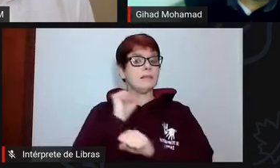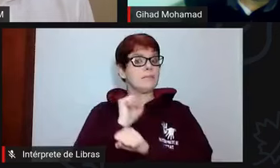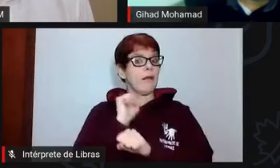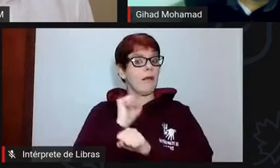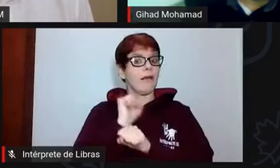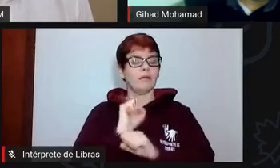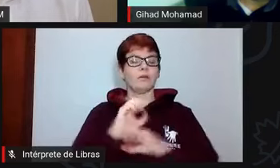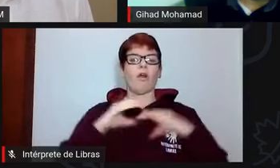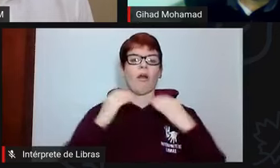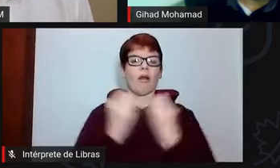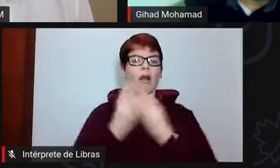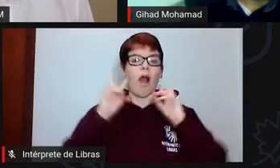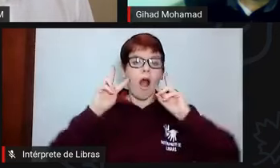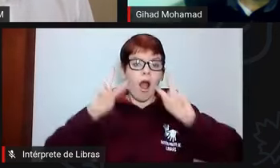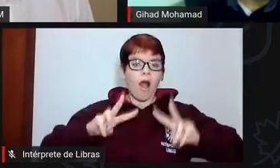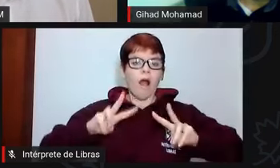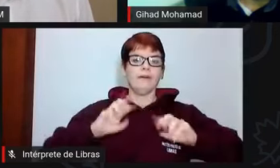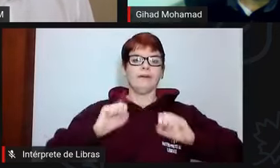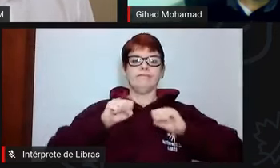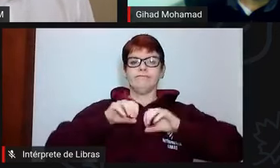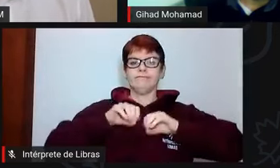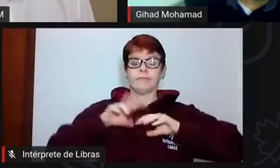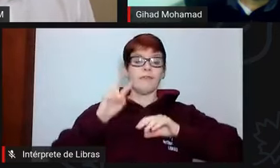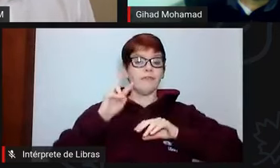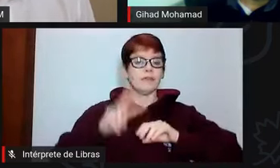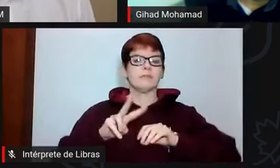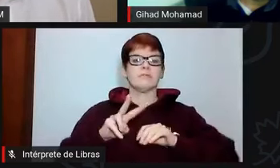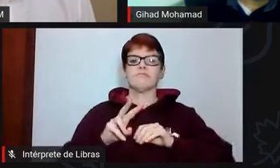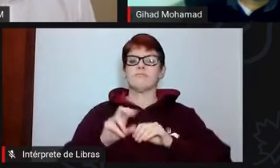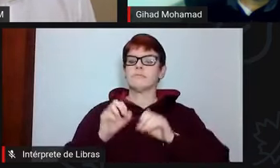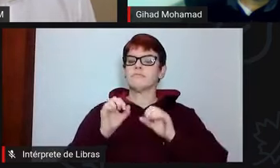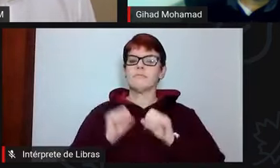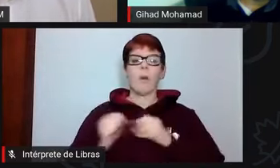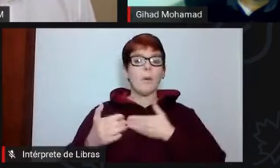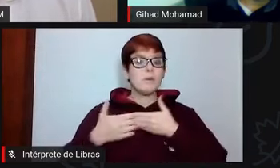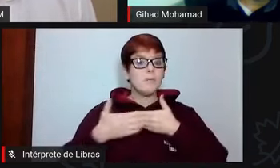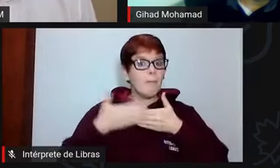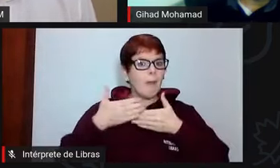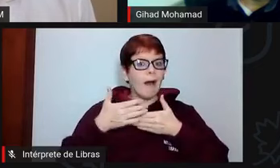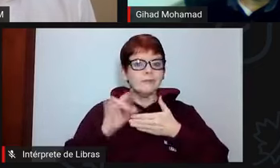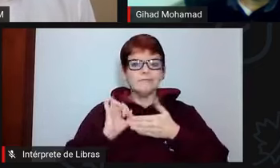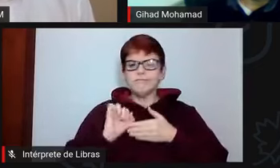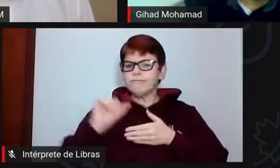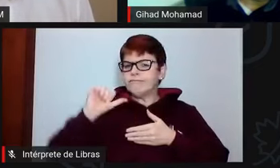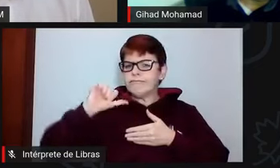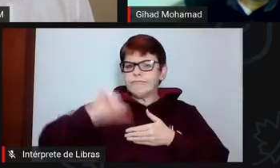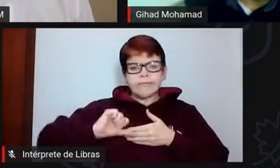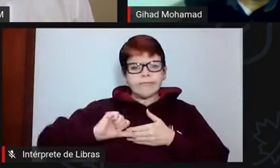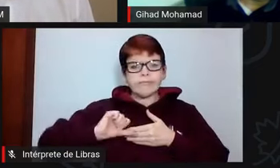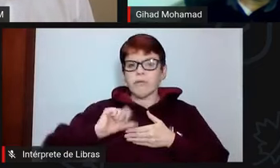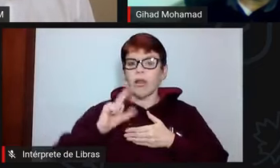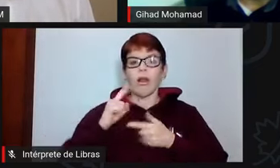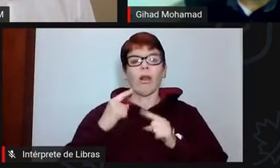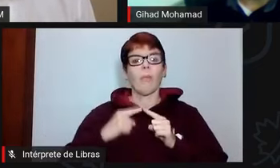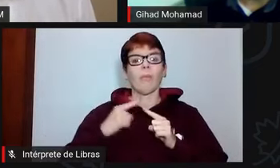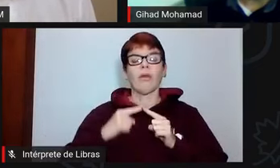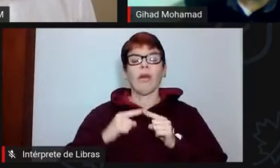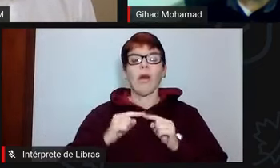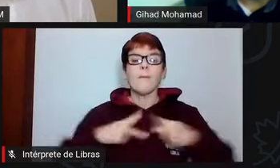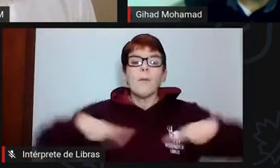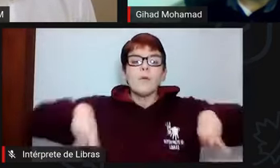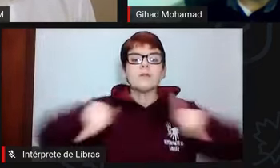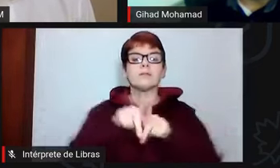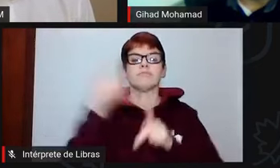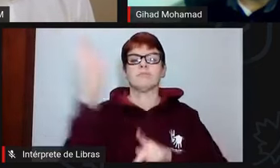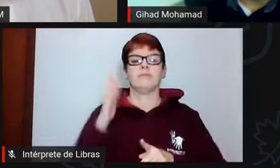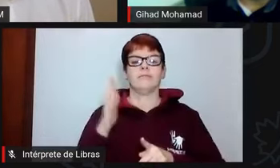que vai ser para a educação e com certeza com impactos muito duros sobre a população brasileira,